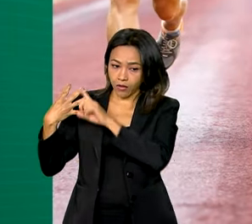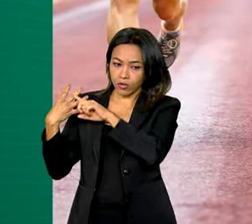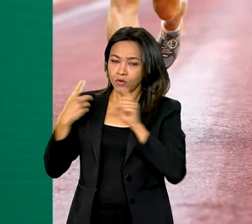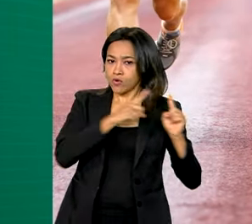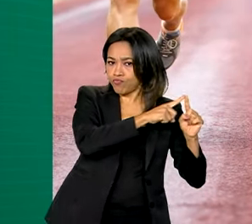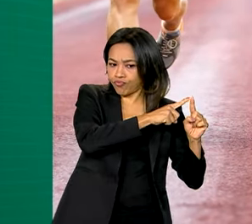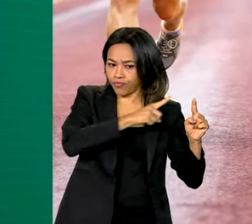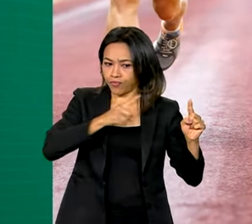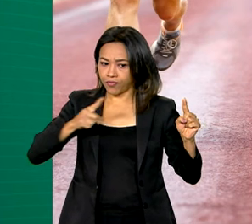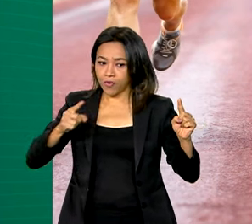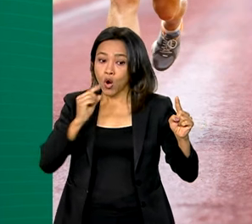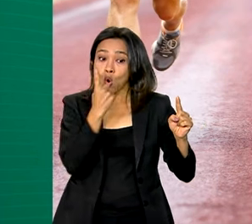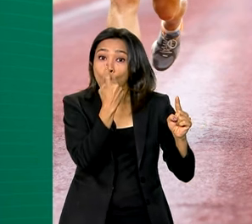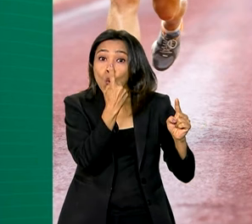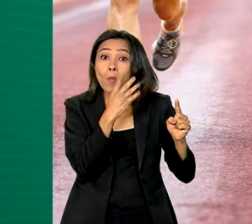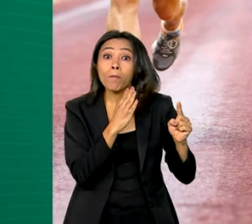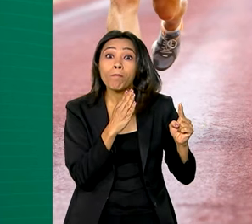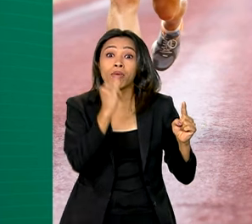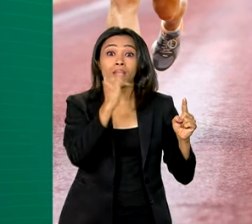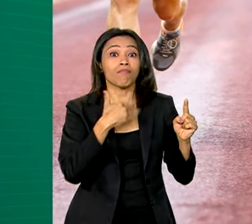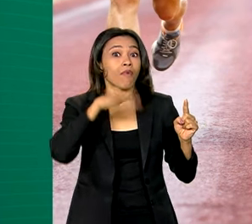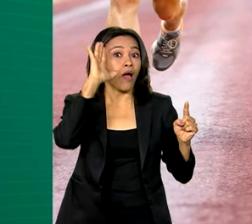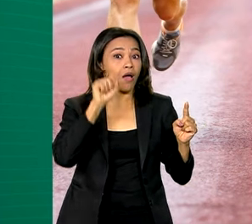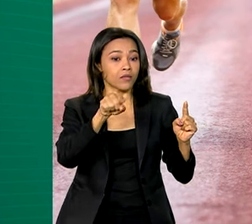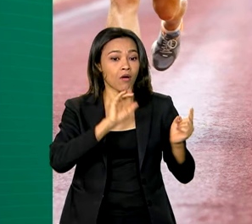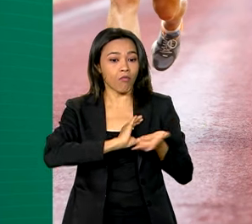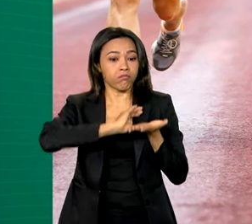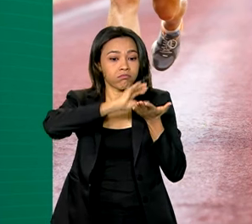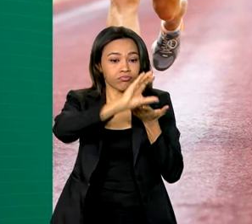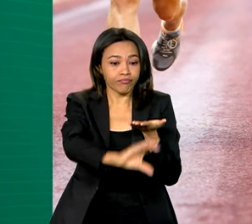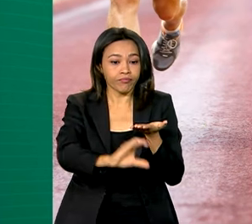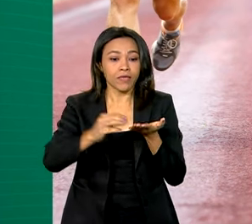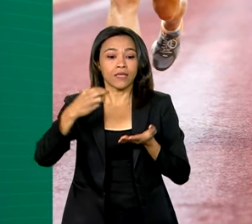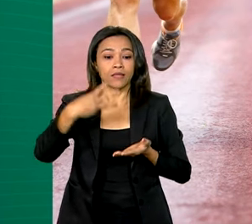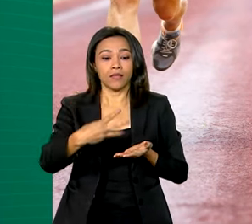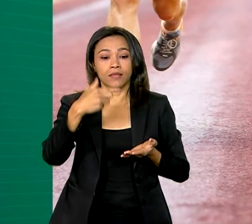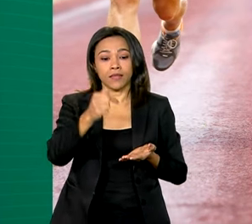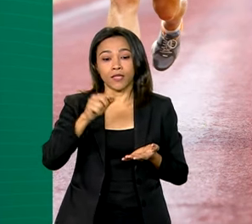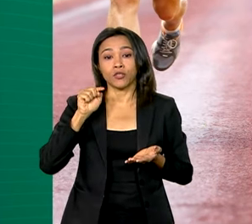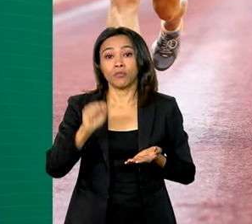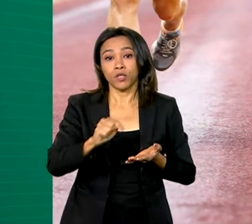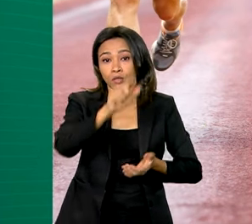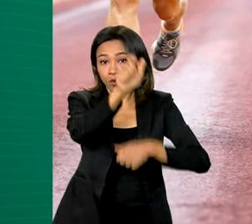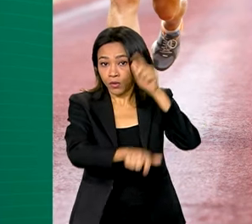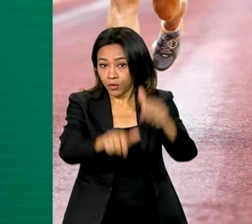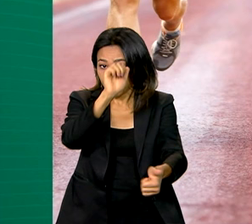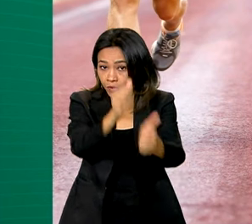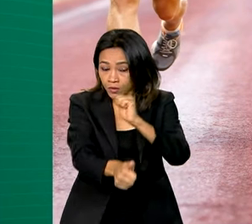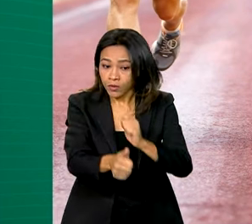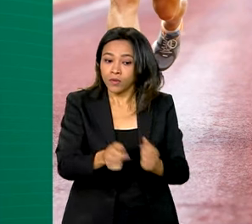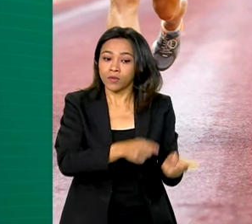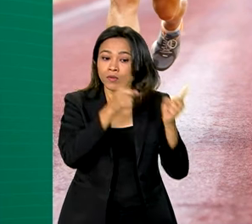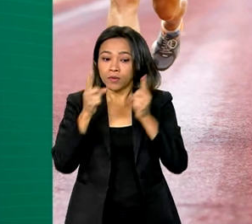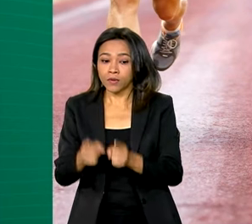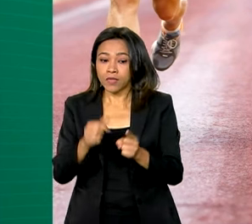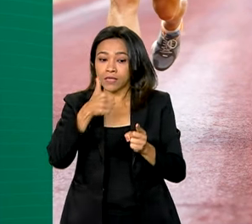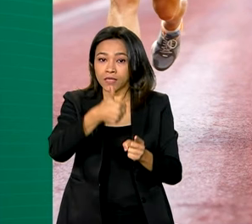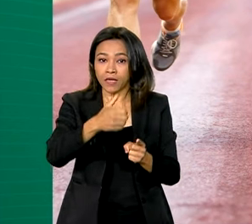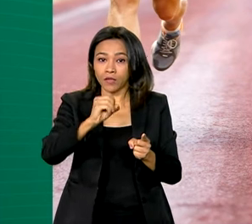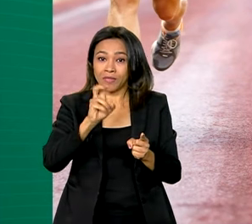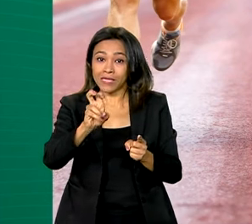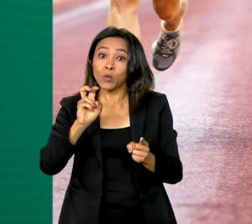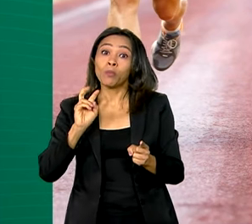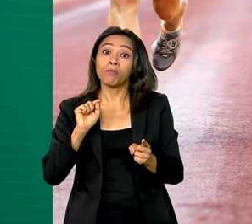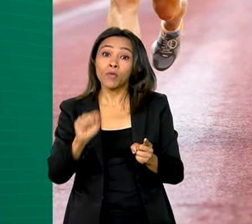investiu mais de um bilhão e meio de reais em cerca de 37 mil esportistas, com 105 mil bolsas